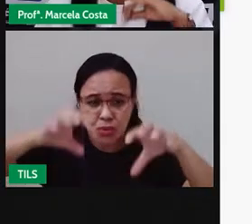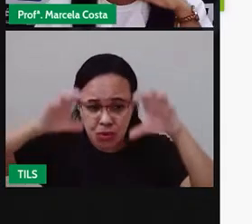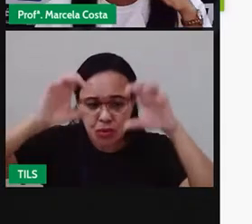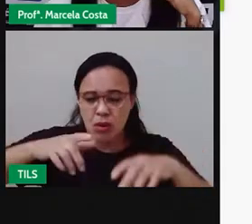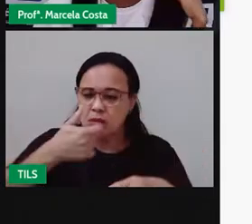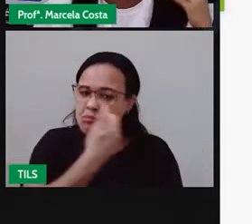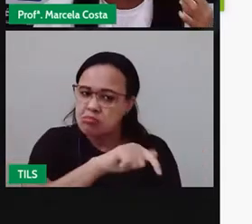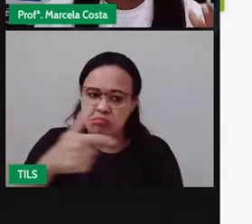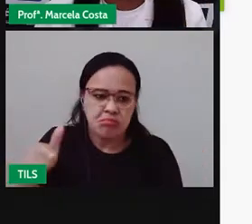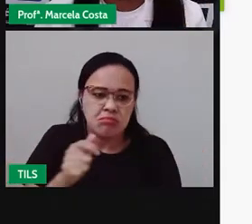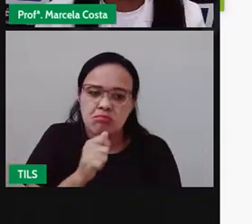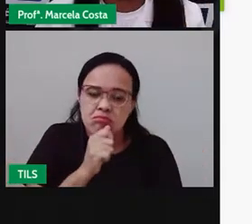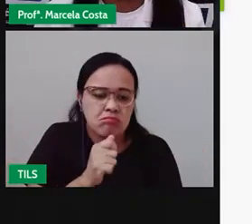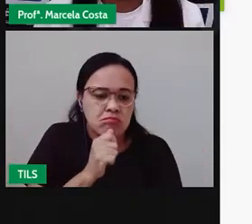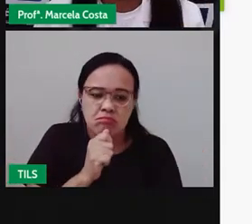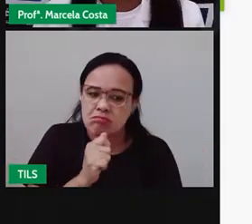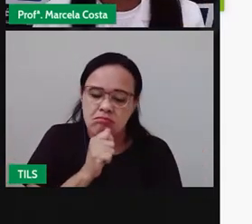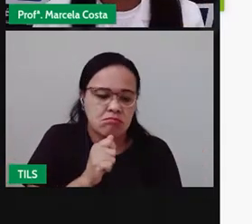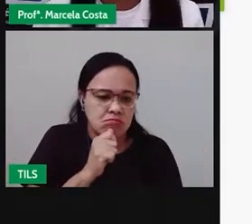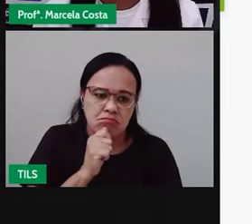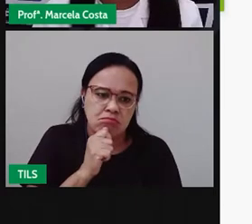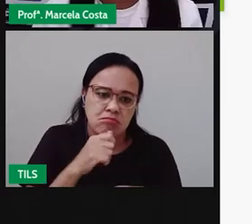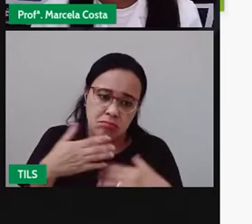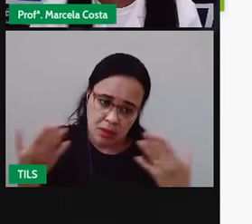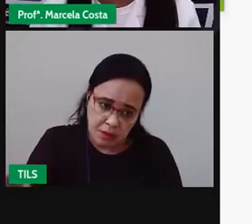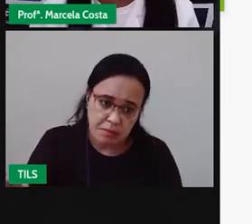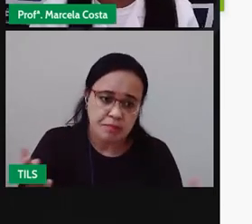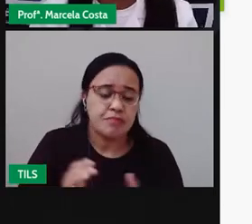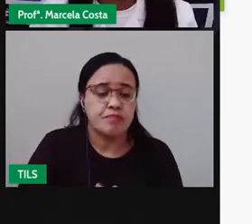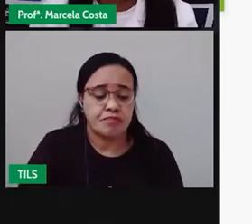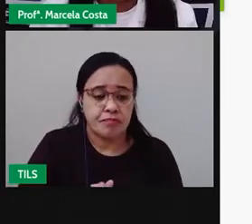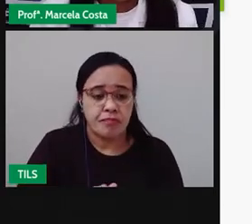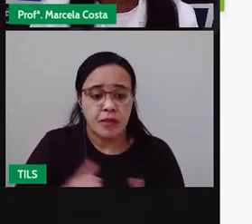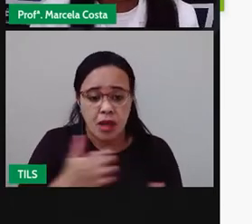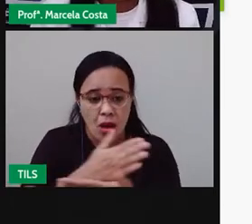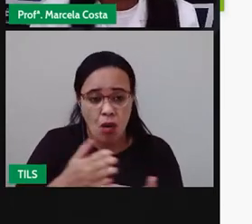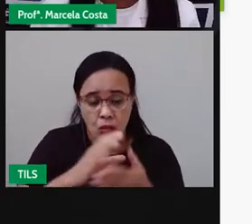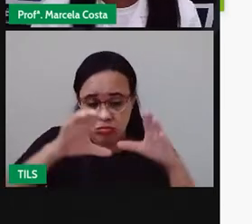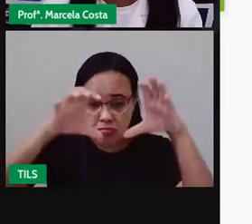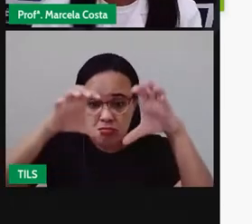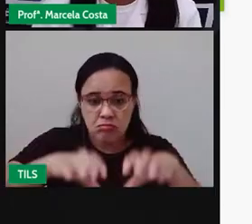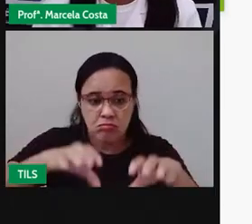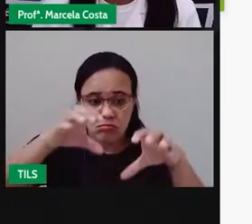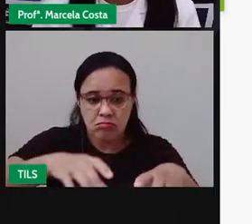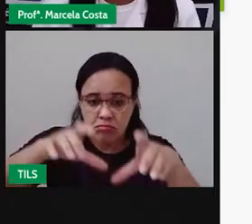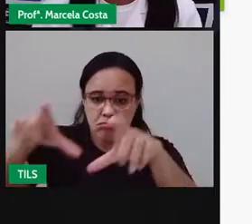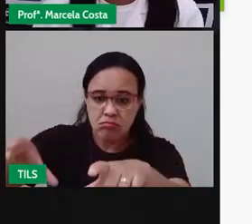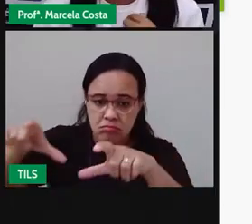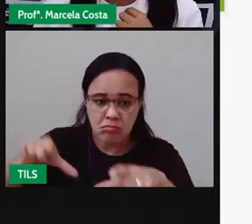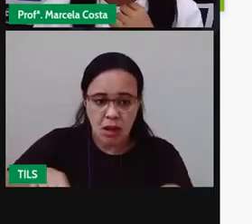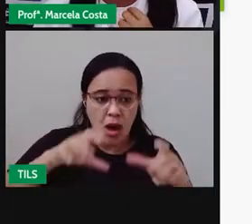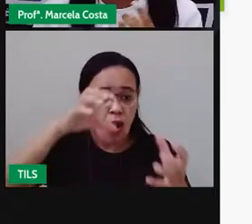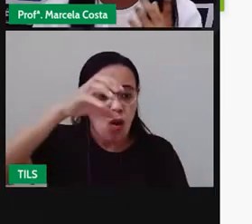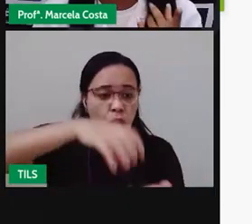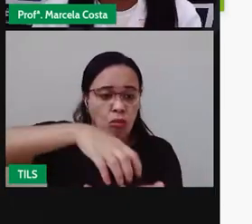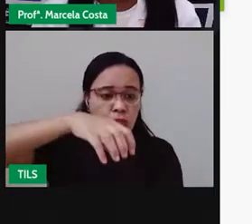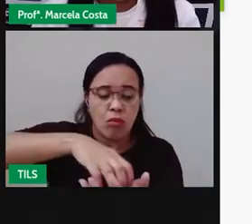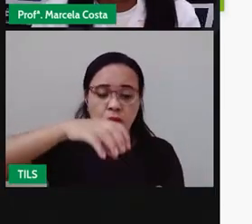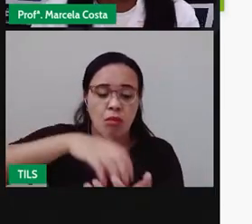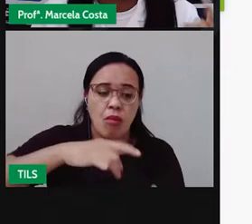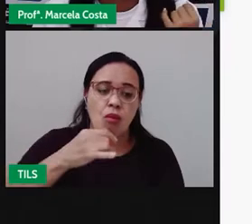restrita área da região localizada no oeste do Maranhão e sofre influência do clima